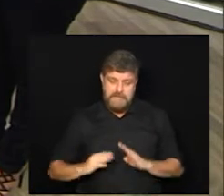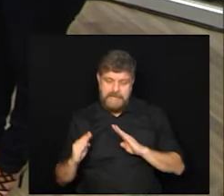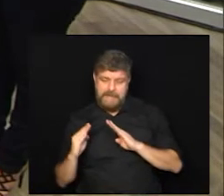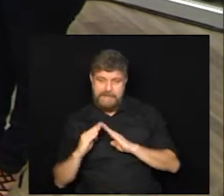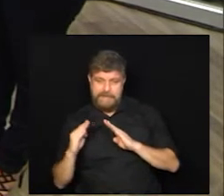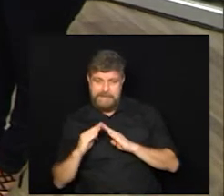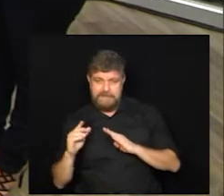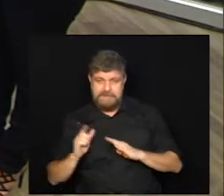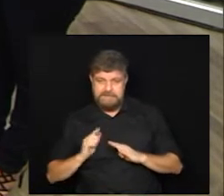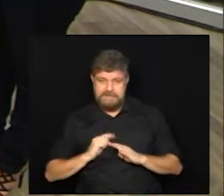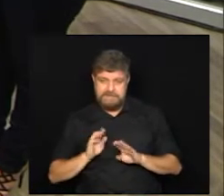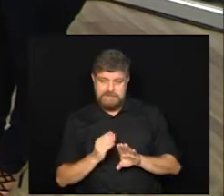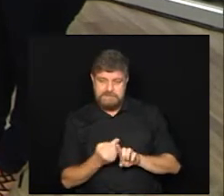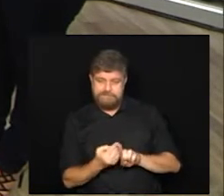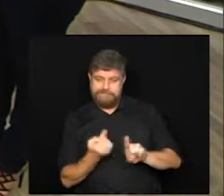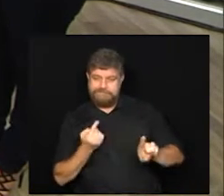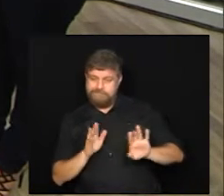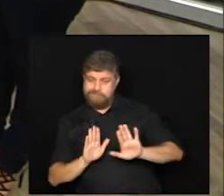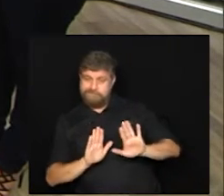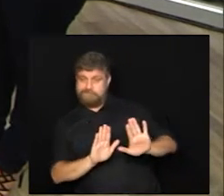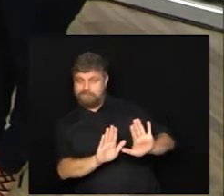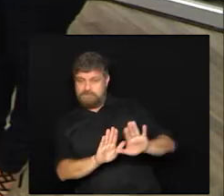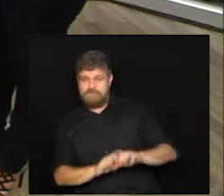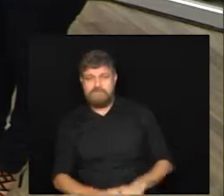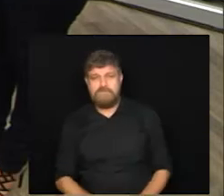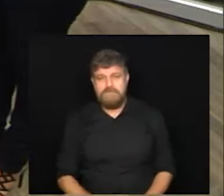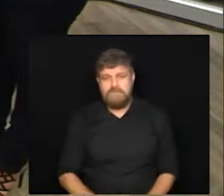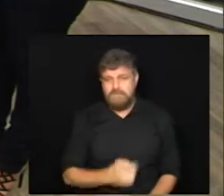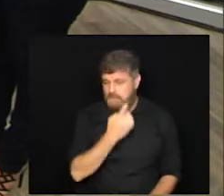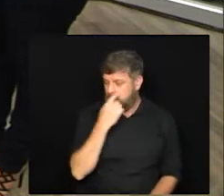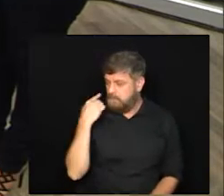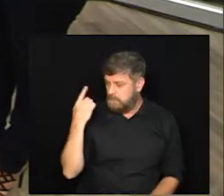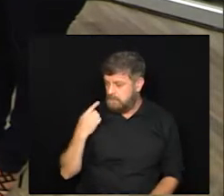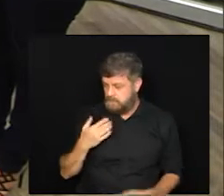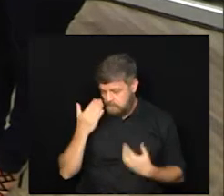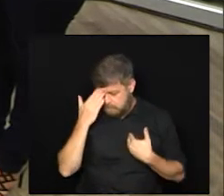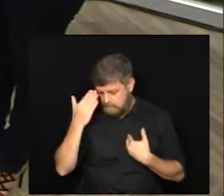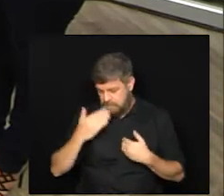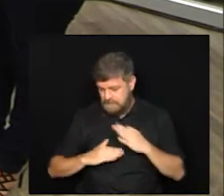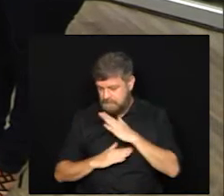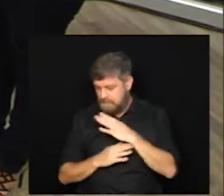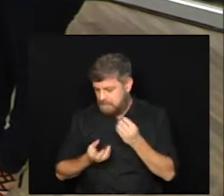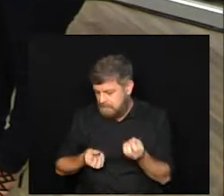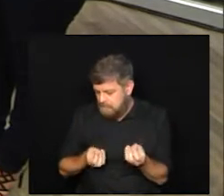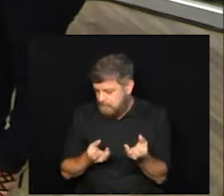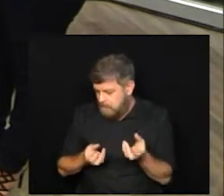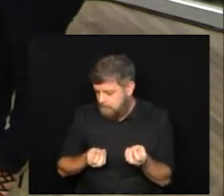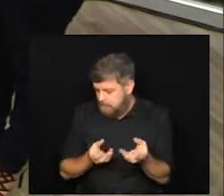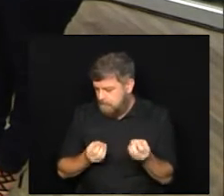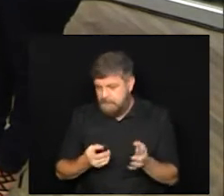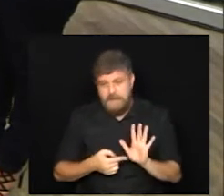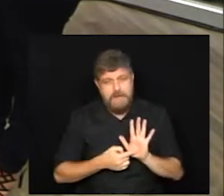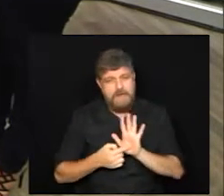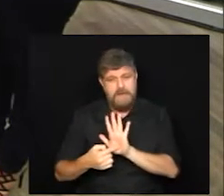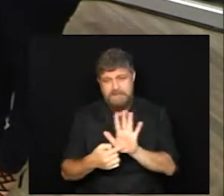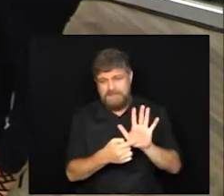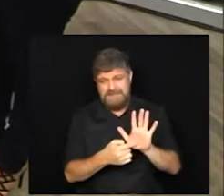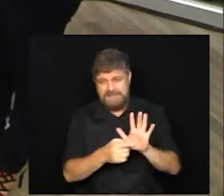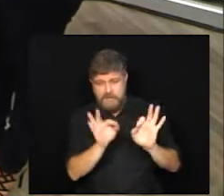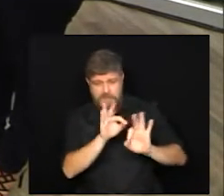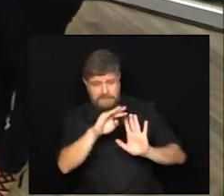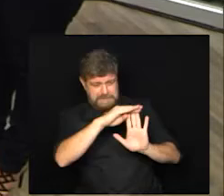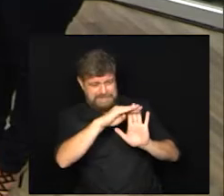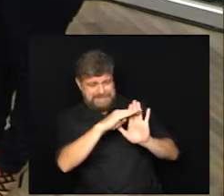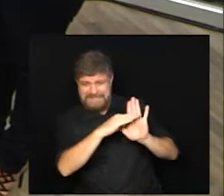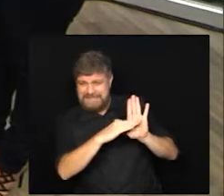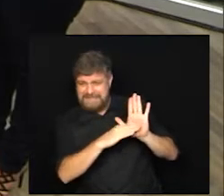mantendo o distanciamento Mina Abreu muito obrigado pelas notícias do Legislativo mostrando aqui os projetos